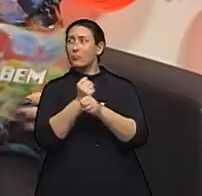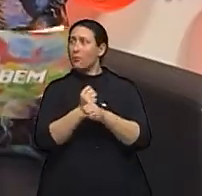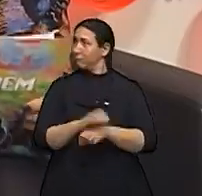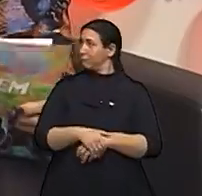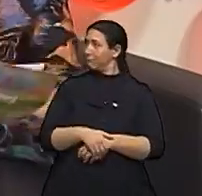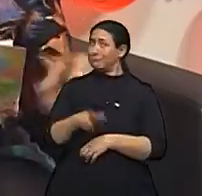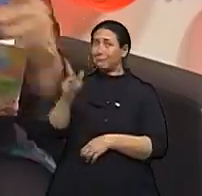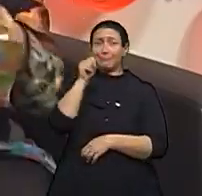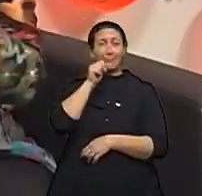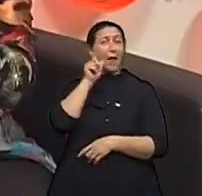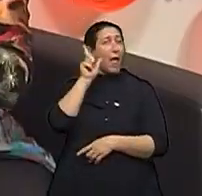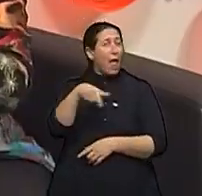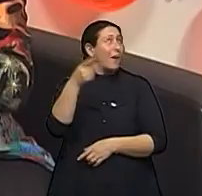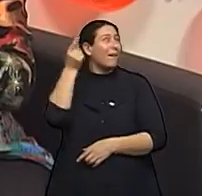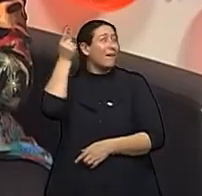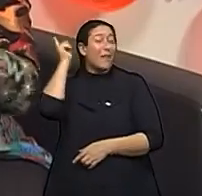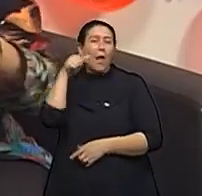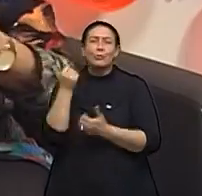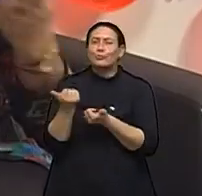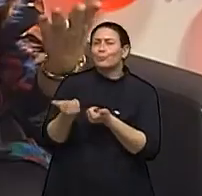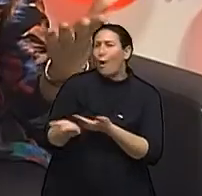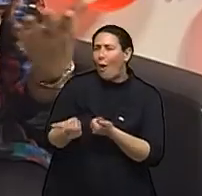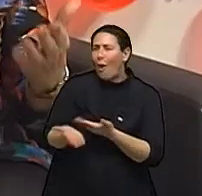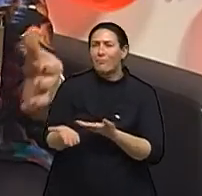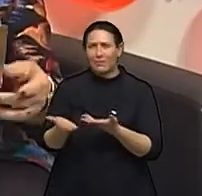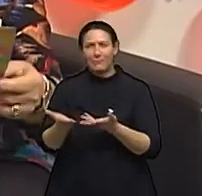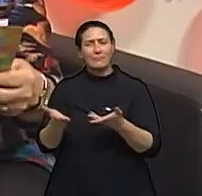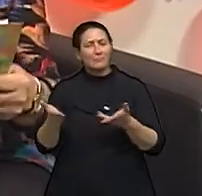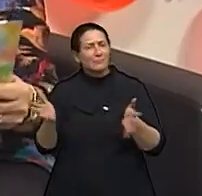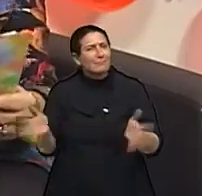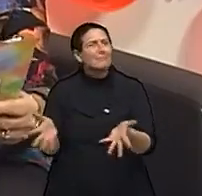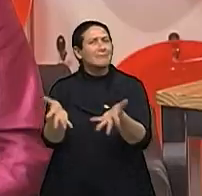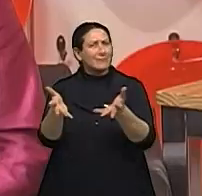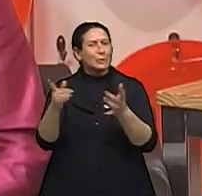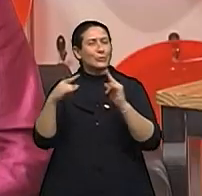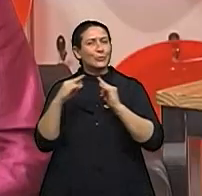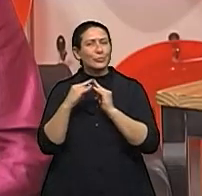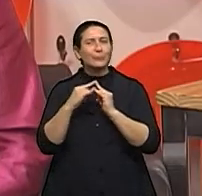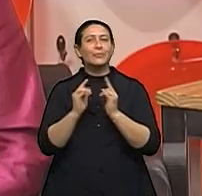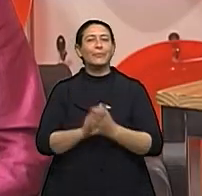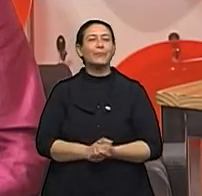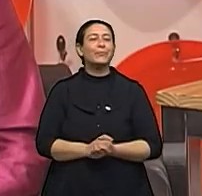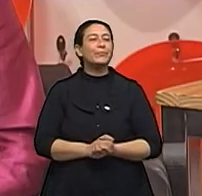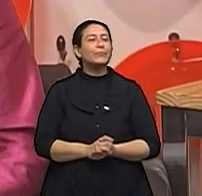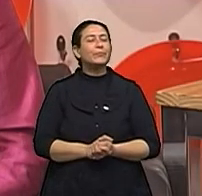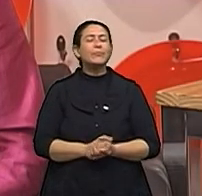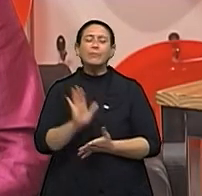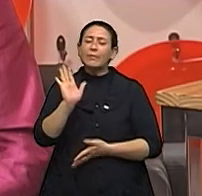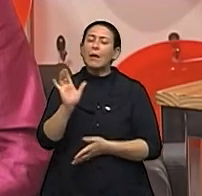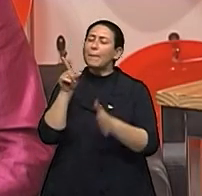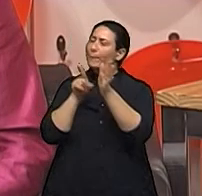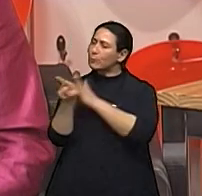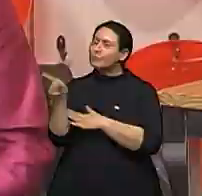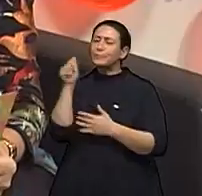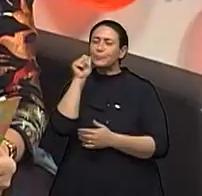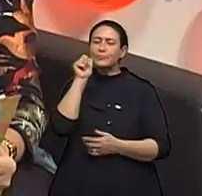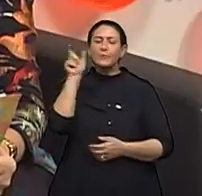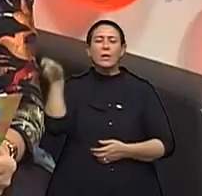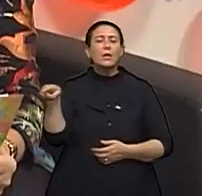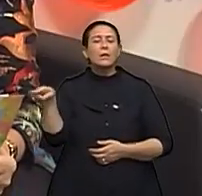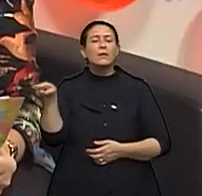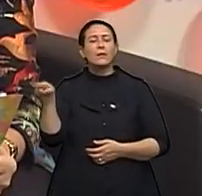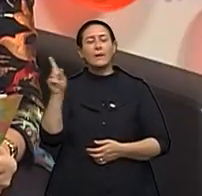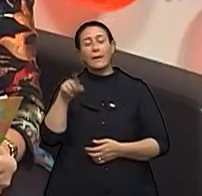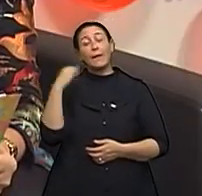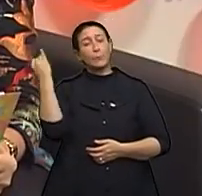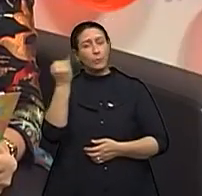o Instituto da Mama. Mas muito jovem mesmo, né? Sem brincadeira, muito jovem mesmo. Doutora Mayra, foi falado ali, eu acho importantíssimo que a